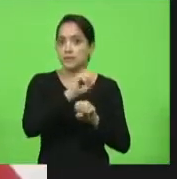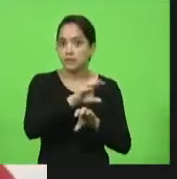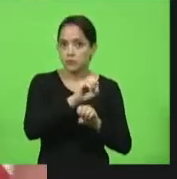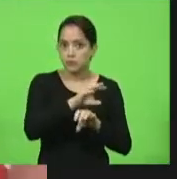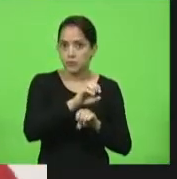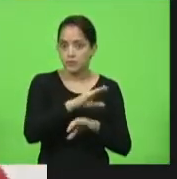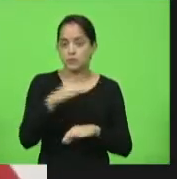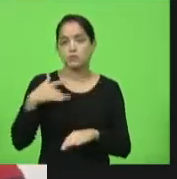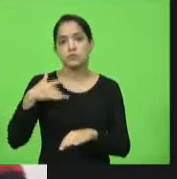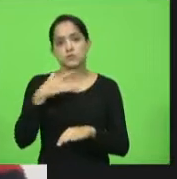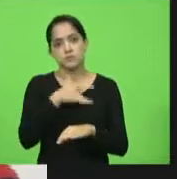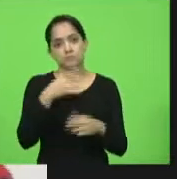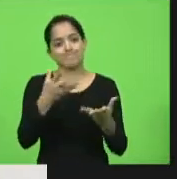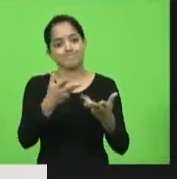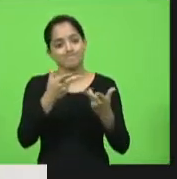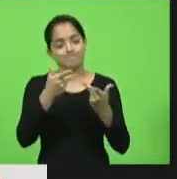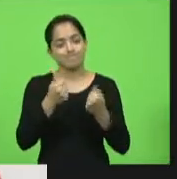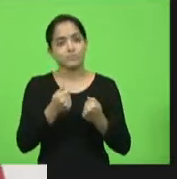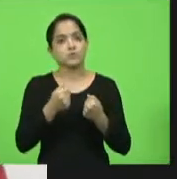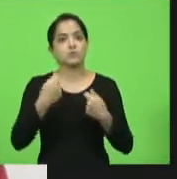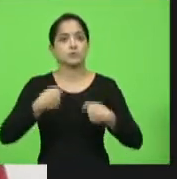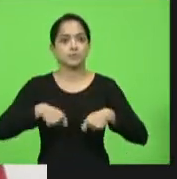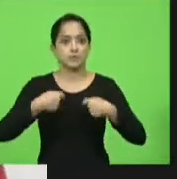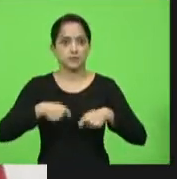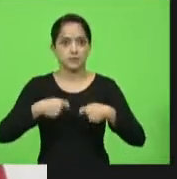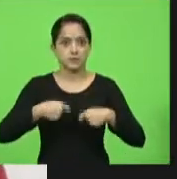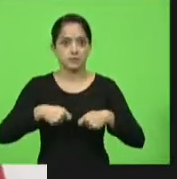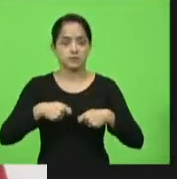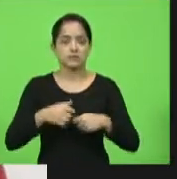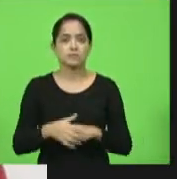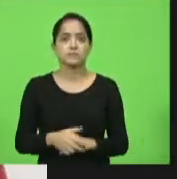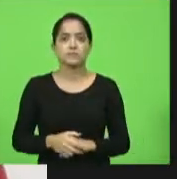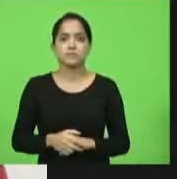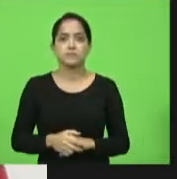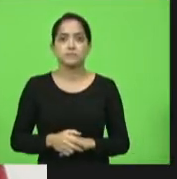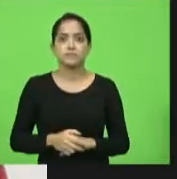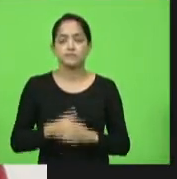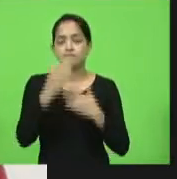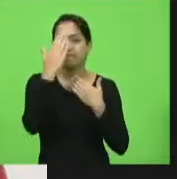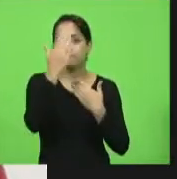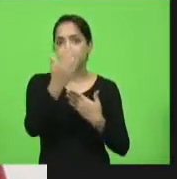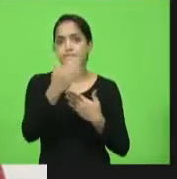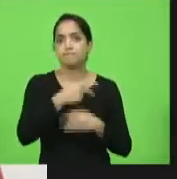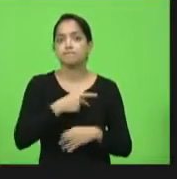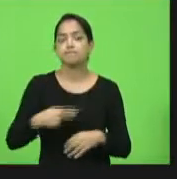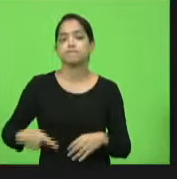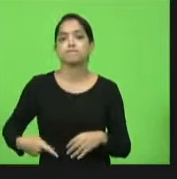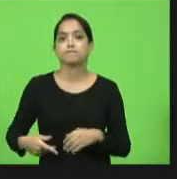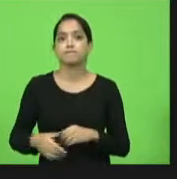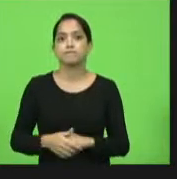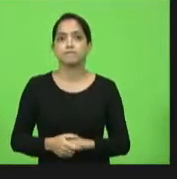e uma saúde de qualidade para atender a nossa população. Obrigado, senhor presidente. presidente.